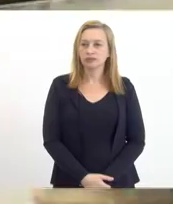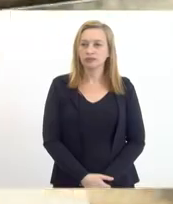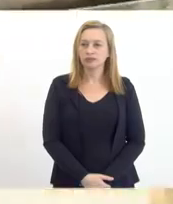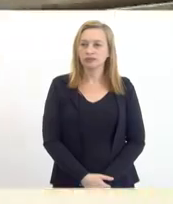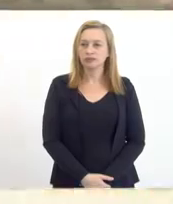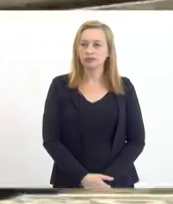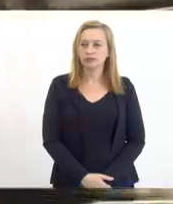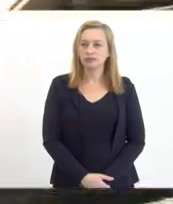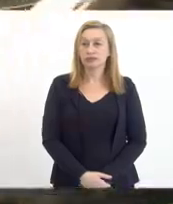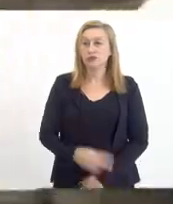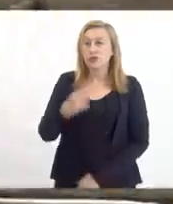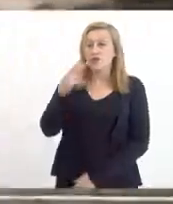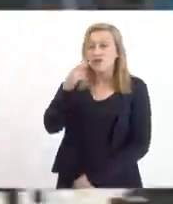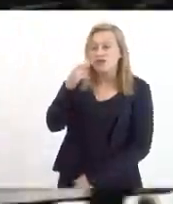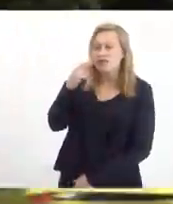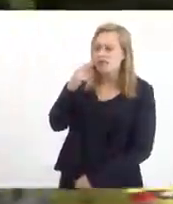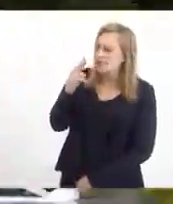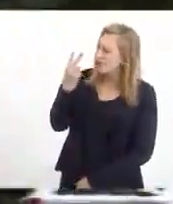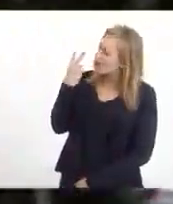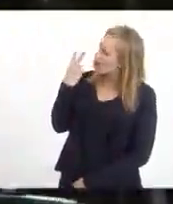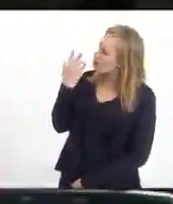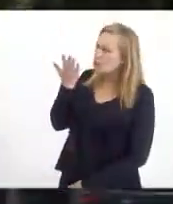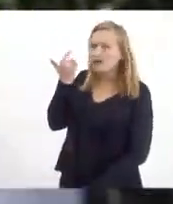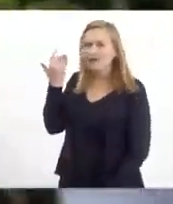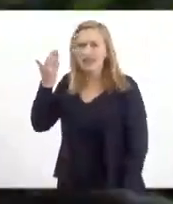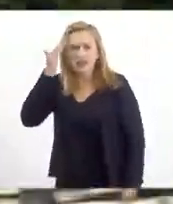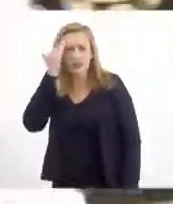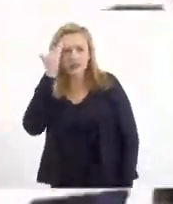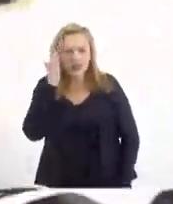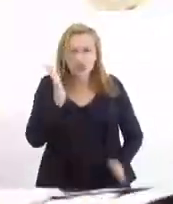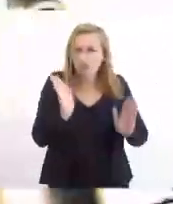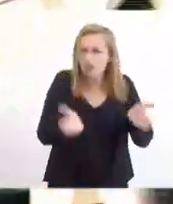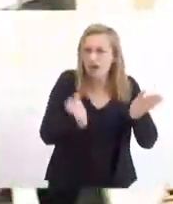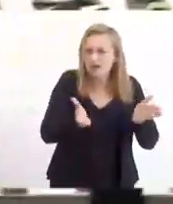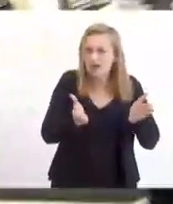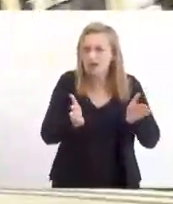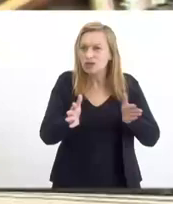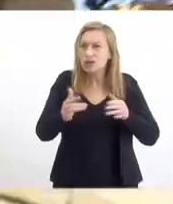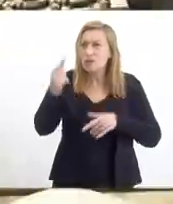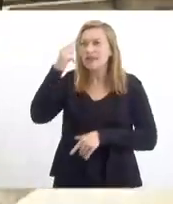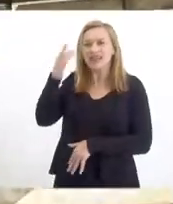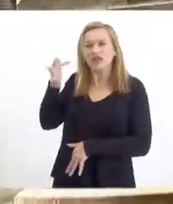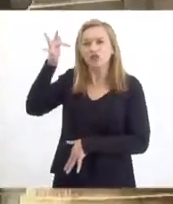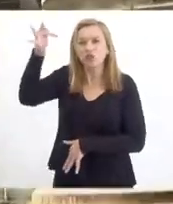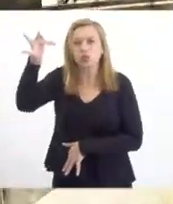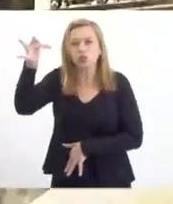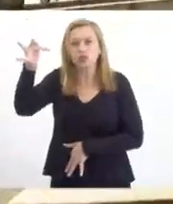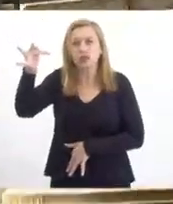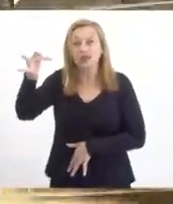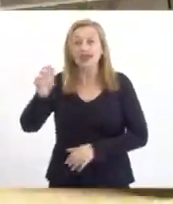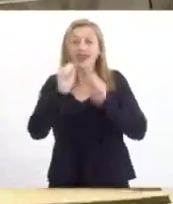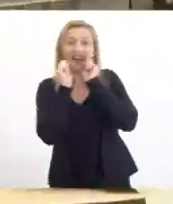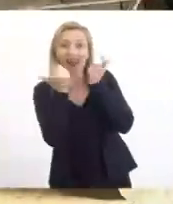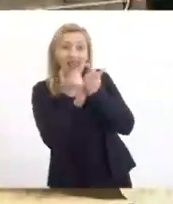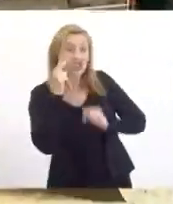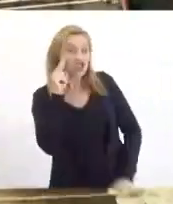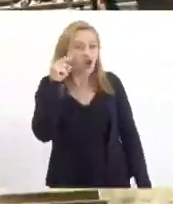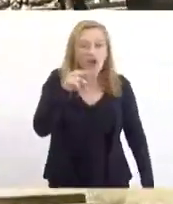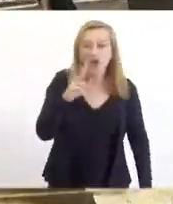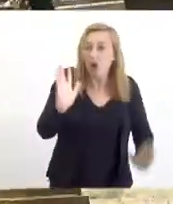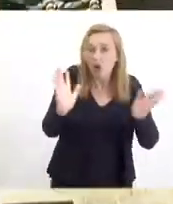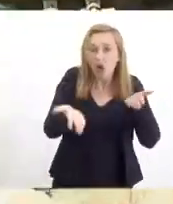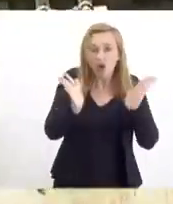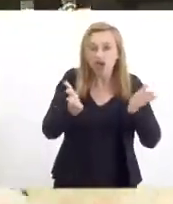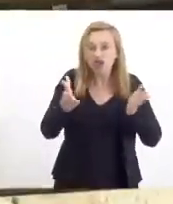Olhar o passado para entender o presente e projetar o futuro. E a Alerj olha, hoje